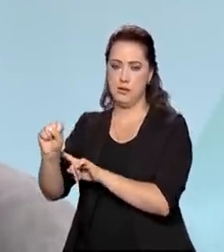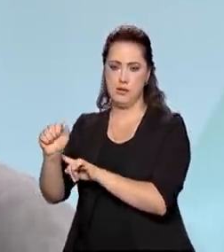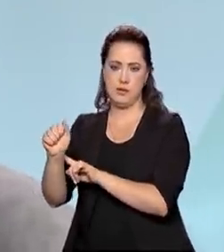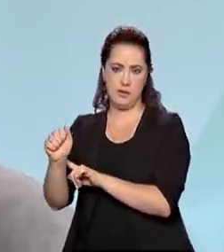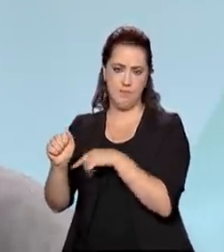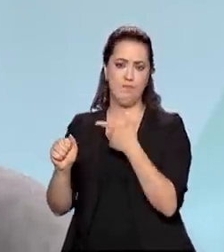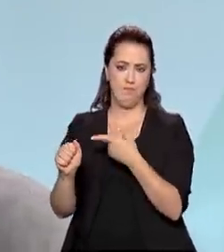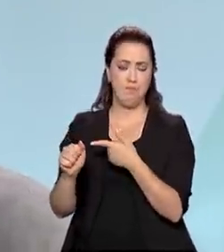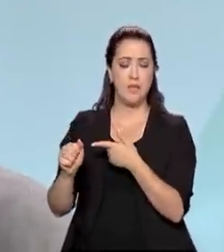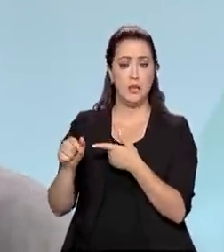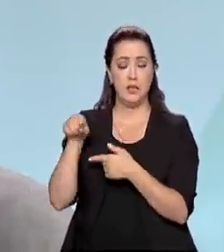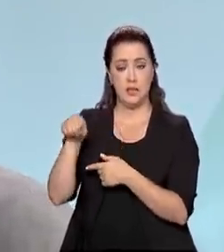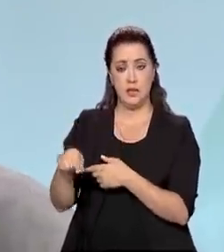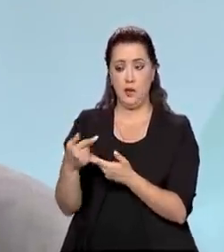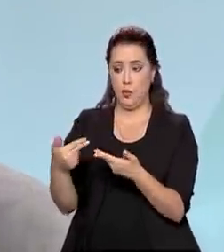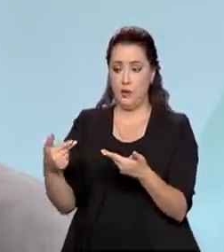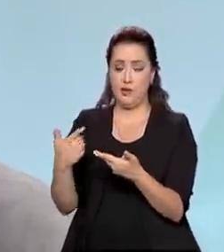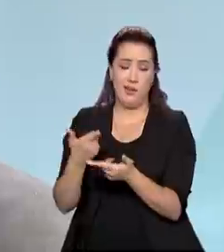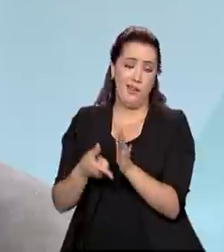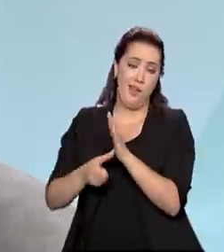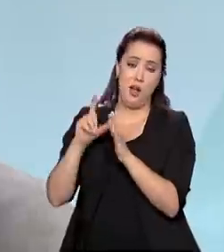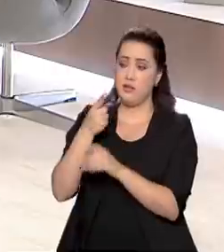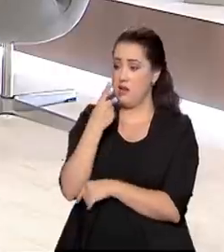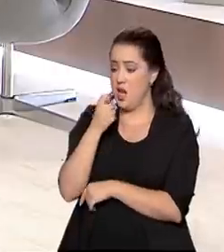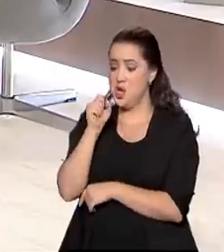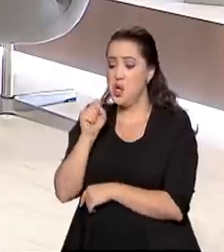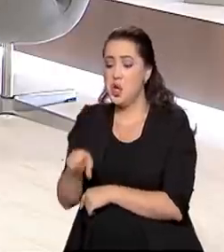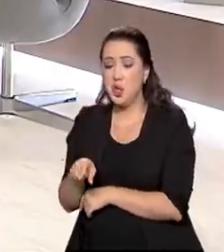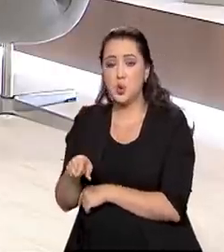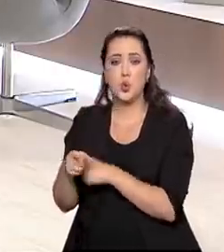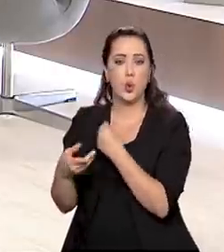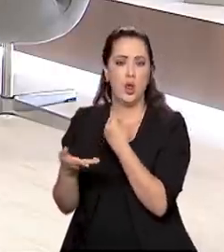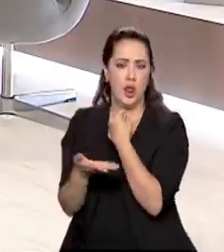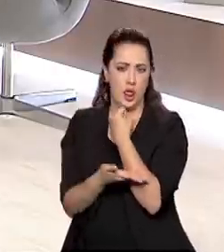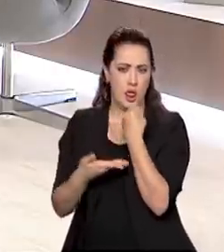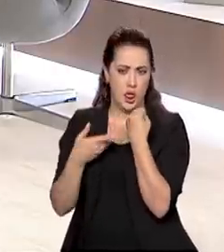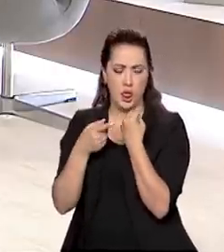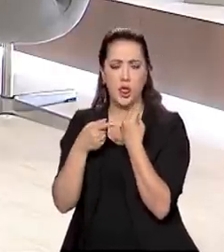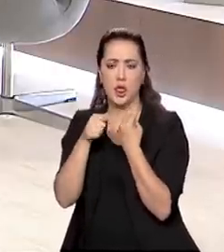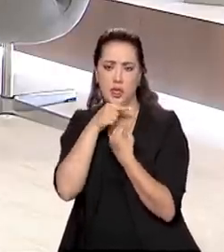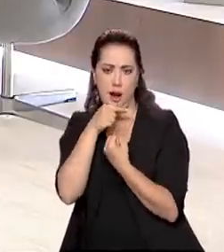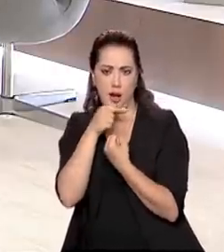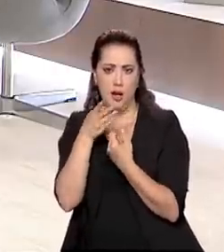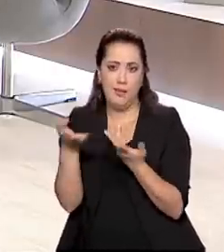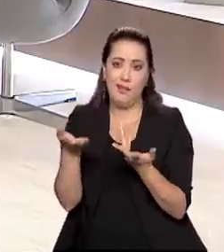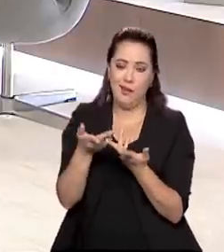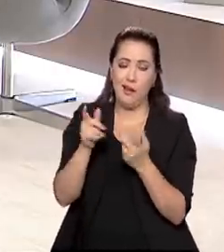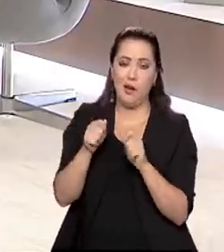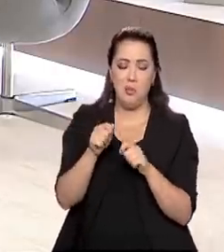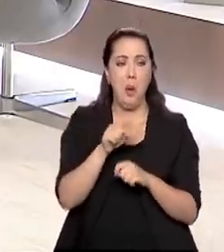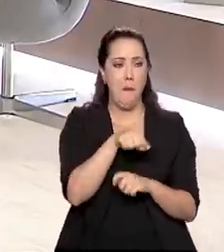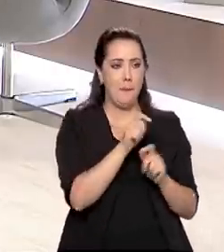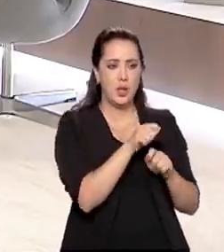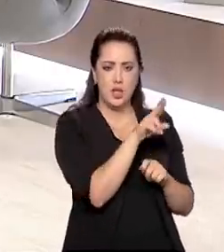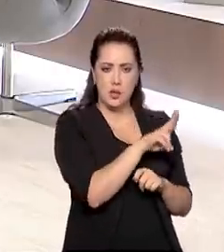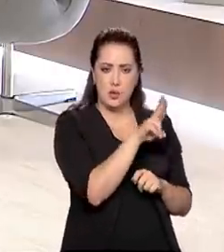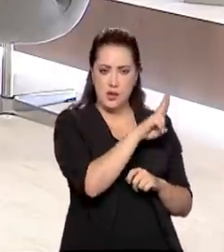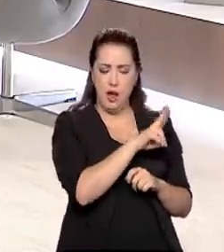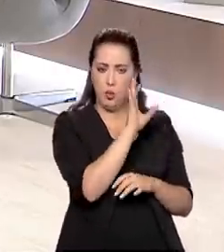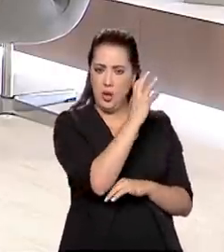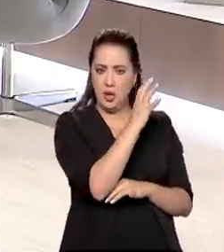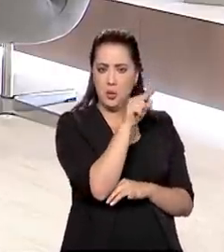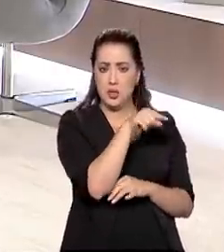O resíduo da cana, né? E de outros... Que poderia ser eliminado na natureza, mas é reaproveitado para se fazer o